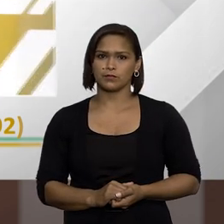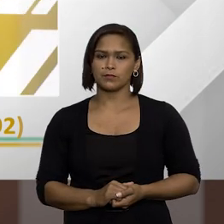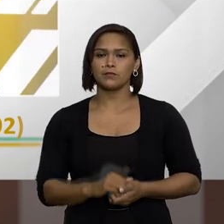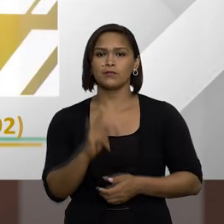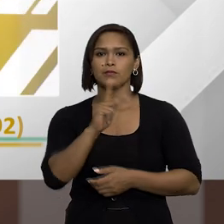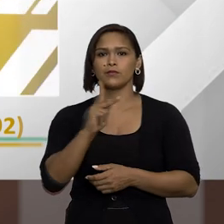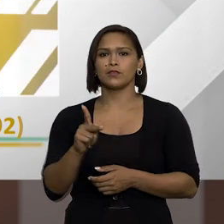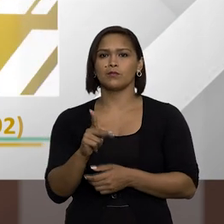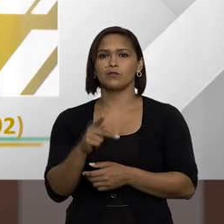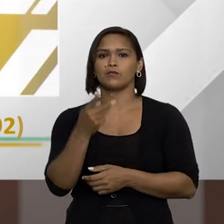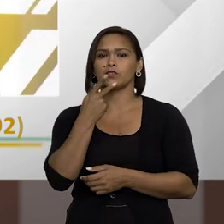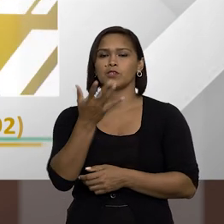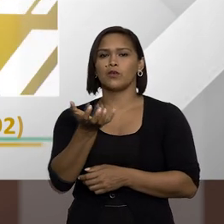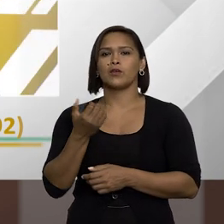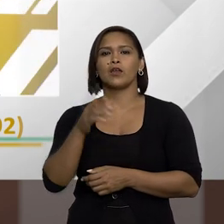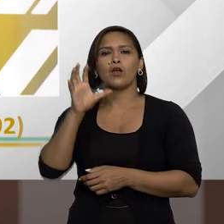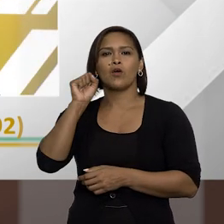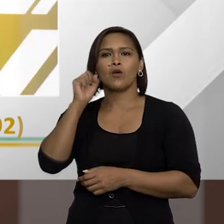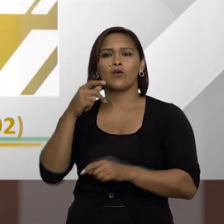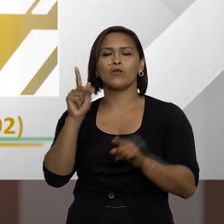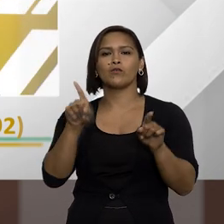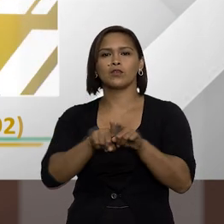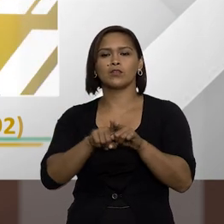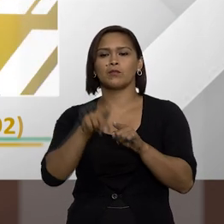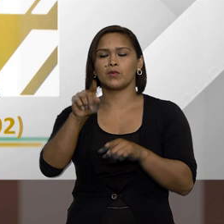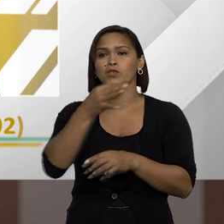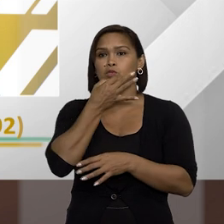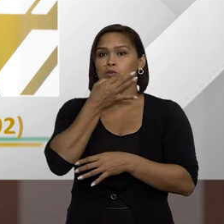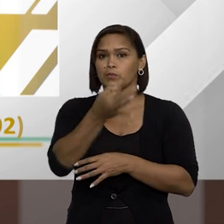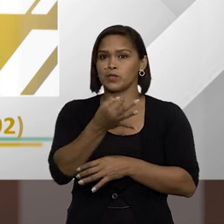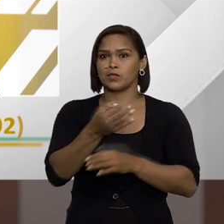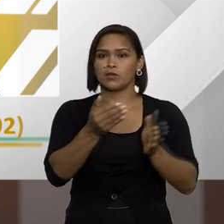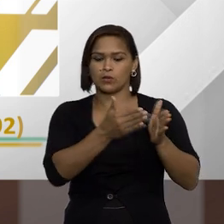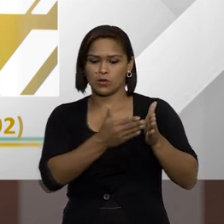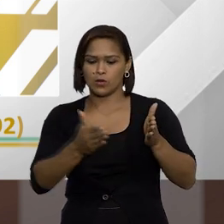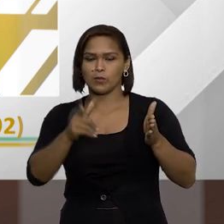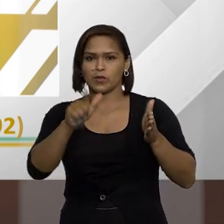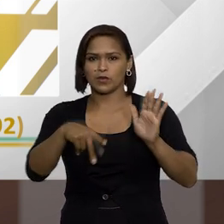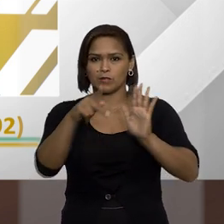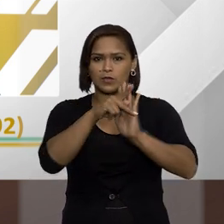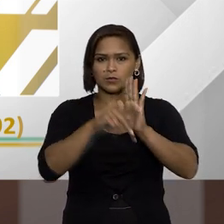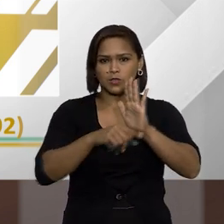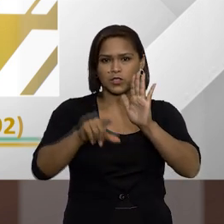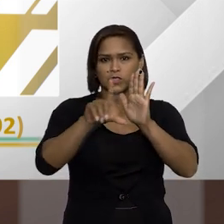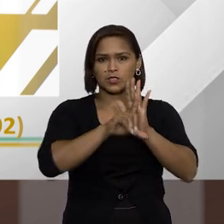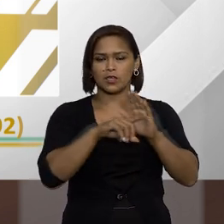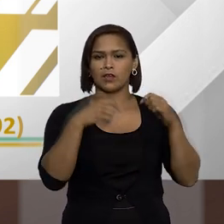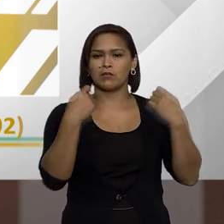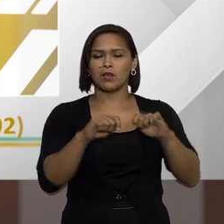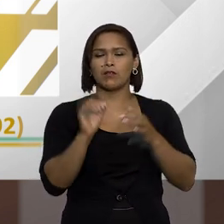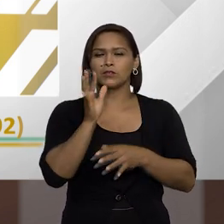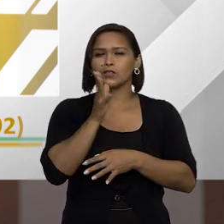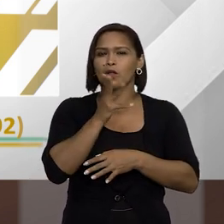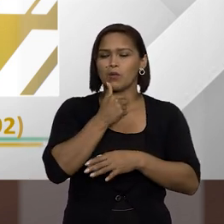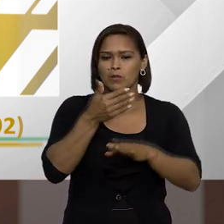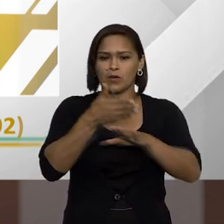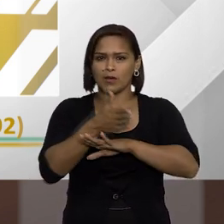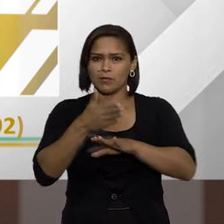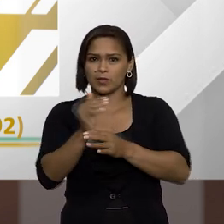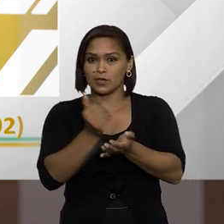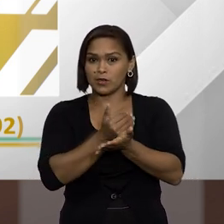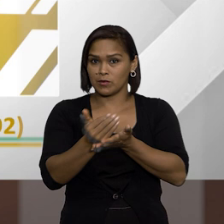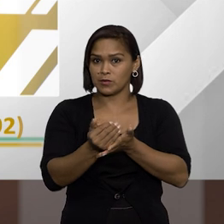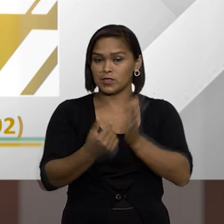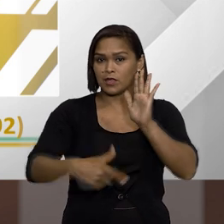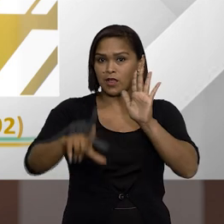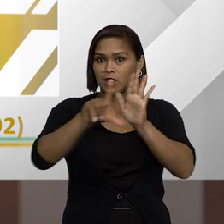professor Thales queria ouvir também a sua opinião sobre o tempo que esse projeto deve demorar para entrar em vigor e